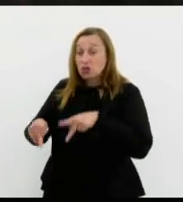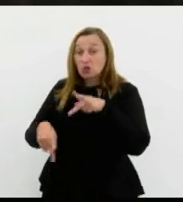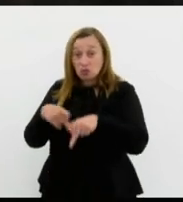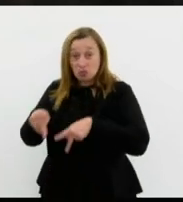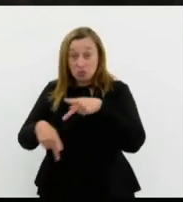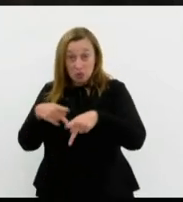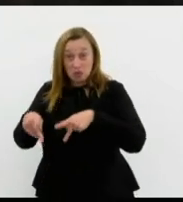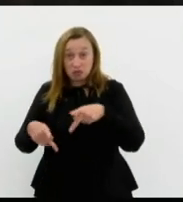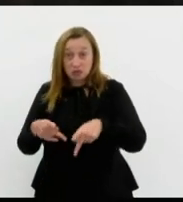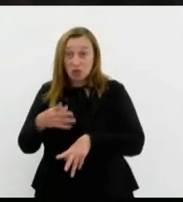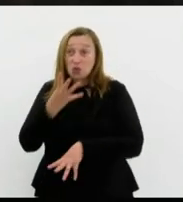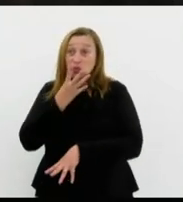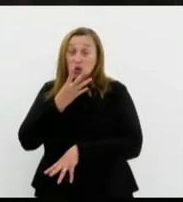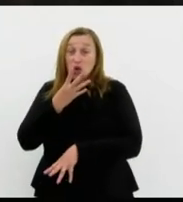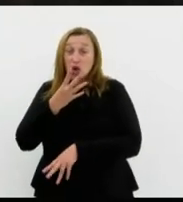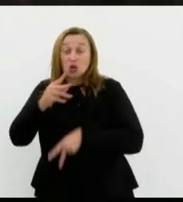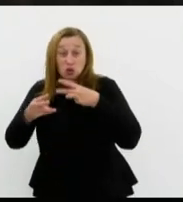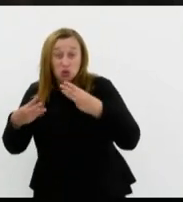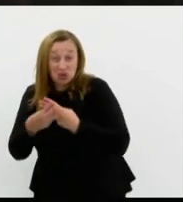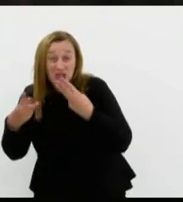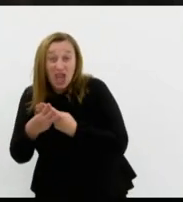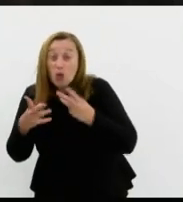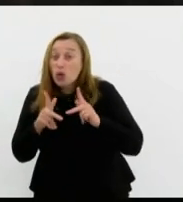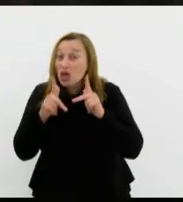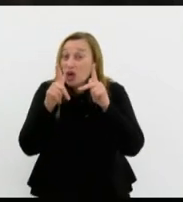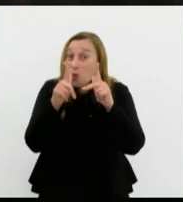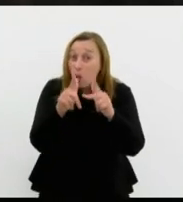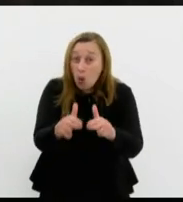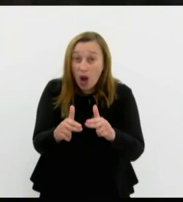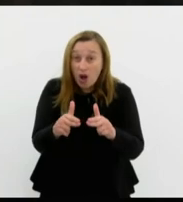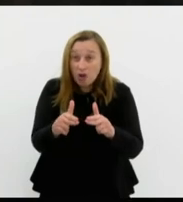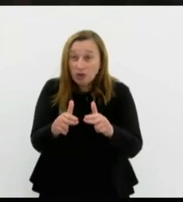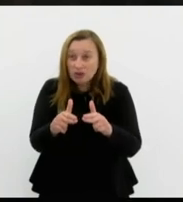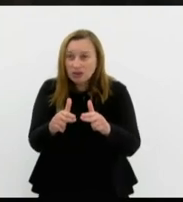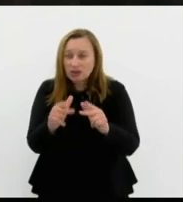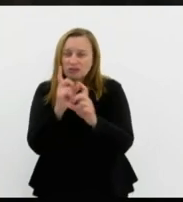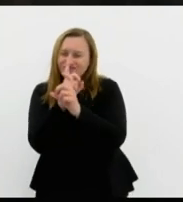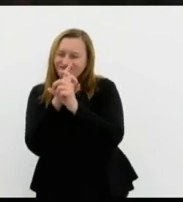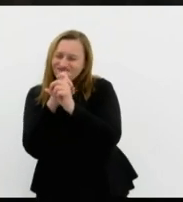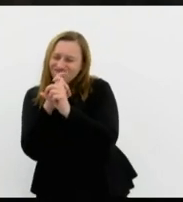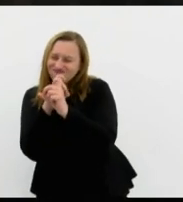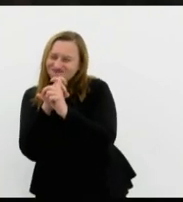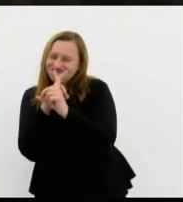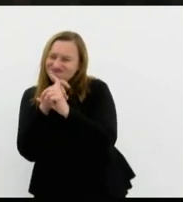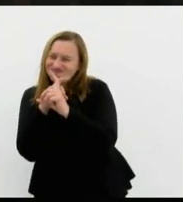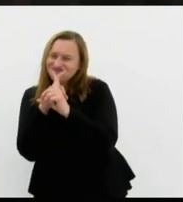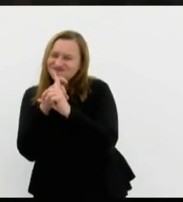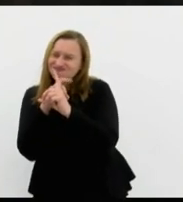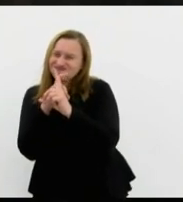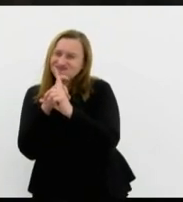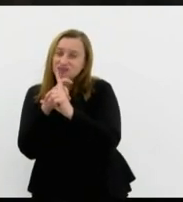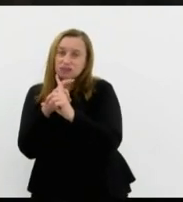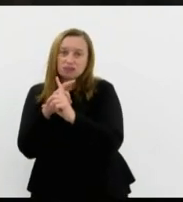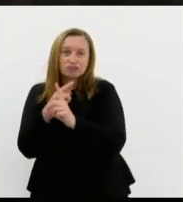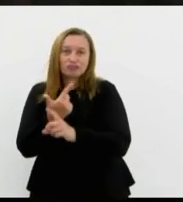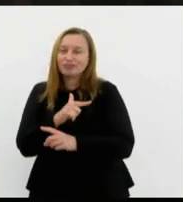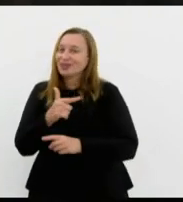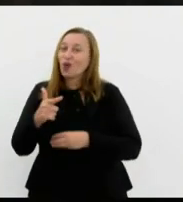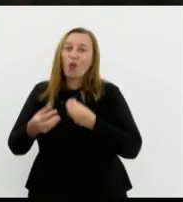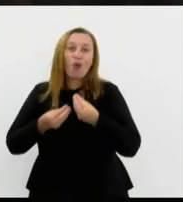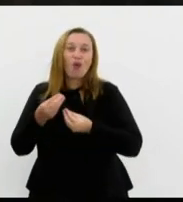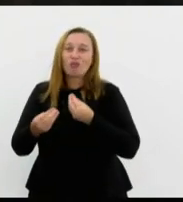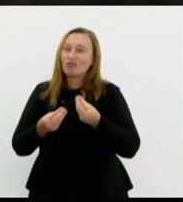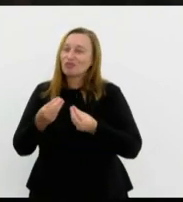não existe chamar um judeu de nazista é algo inimaginável